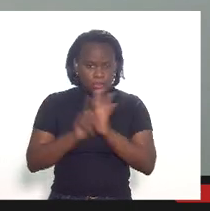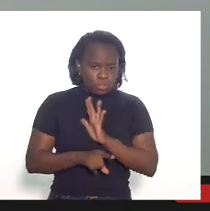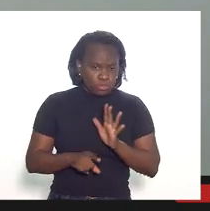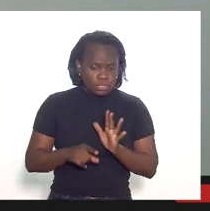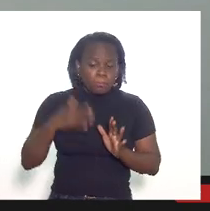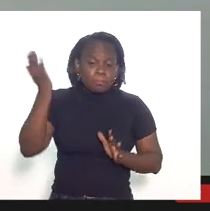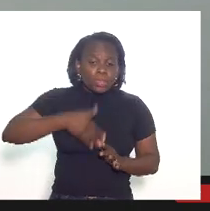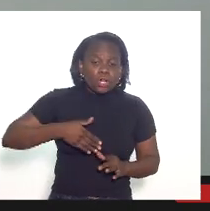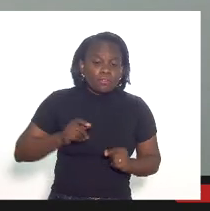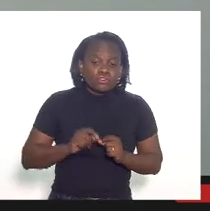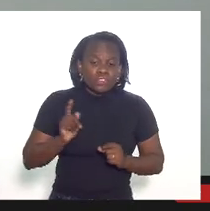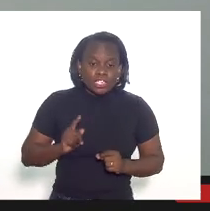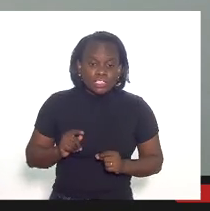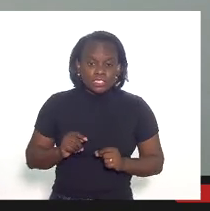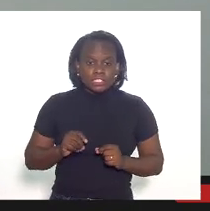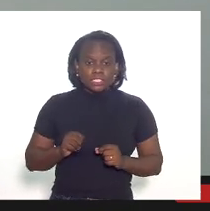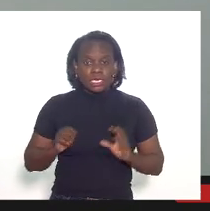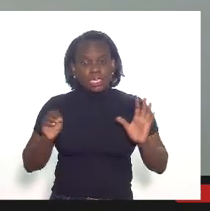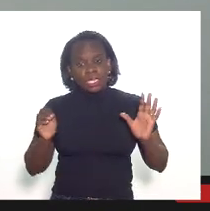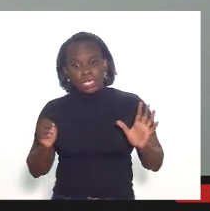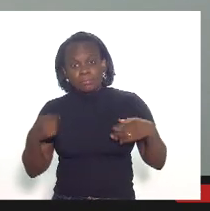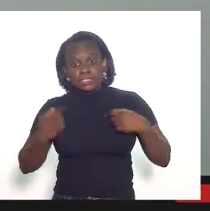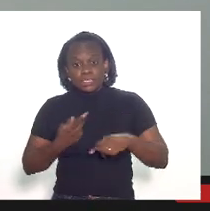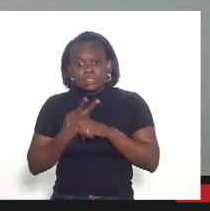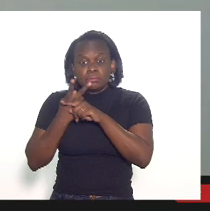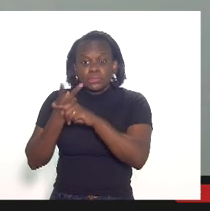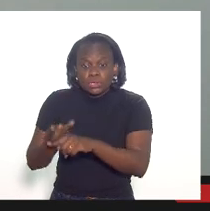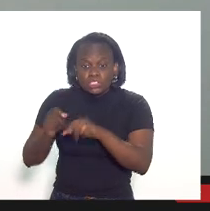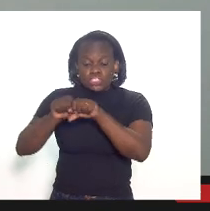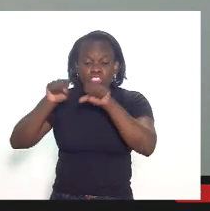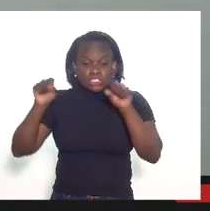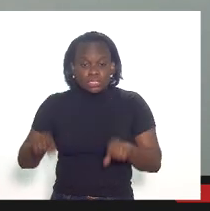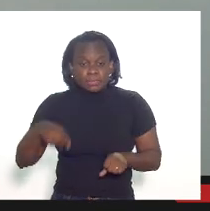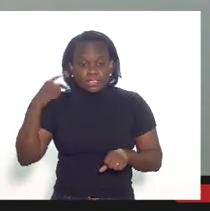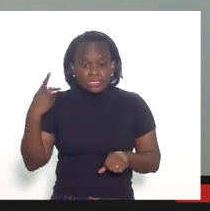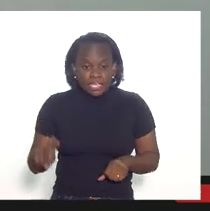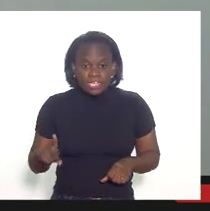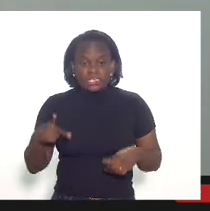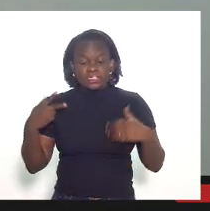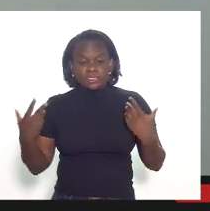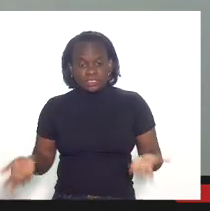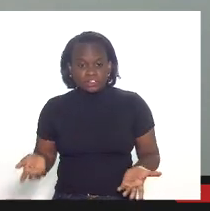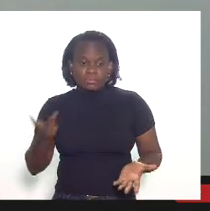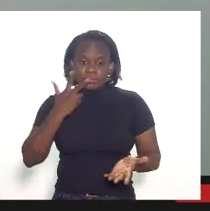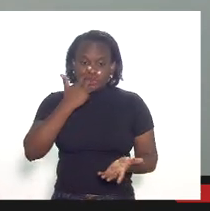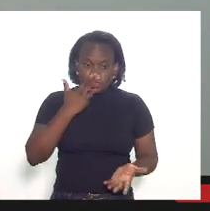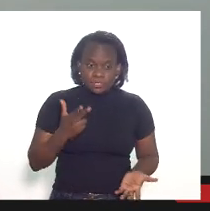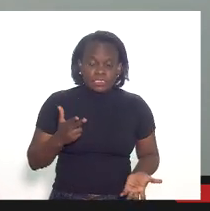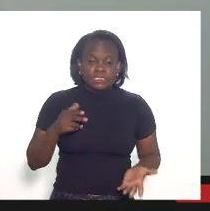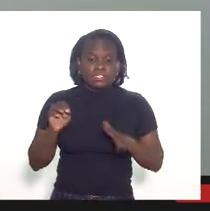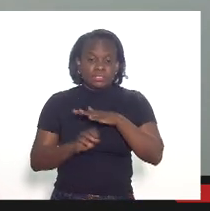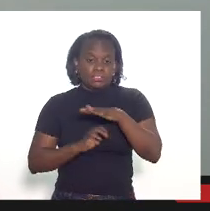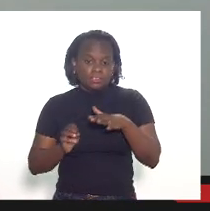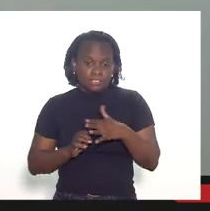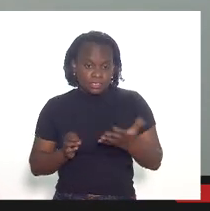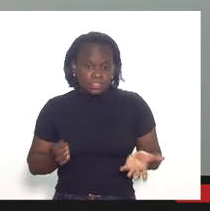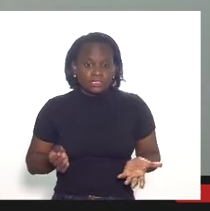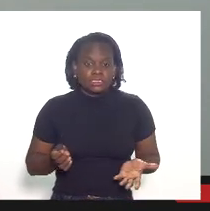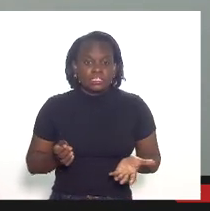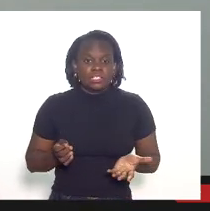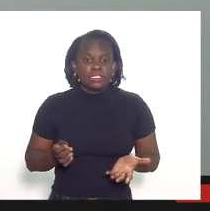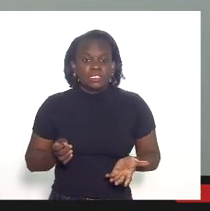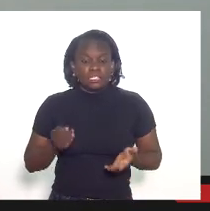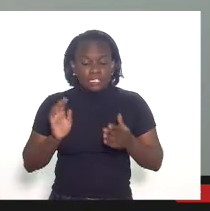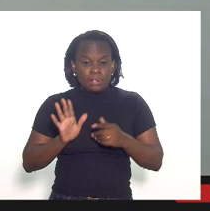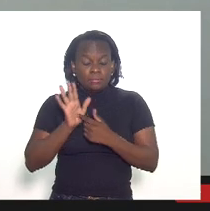nos prova que você não fez então nós temos que ir atrás dos sistemas dela e aí assim aparentemente a empresa aparentemente